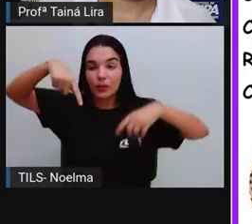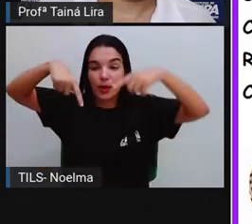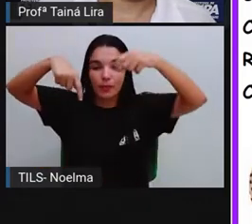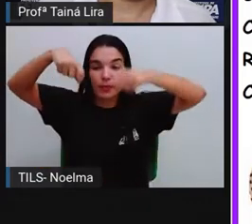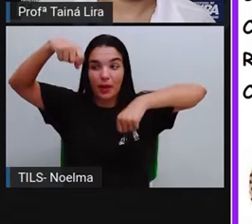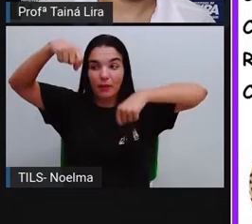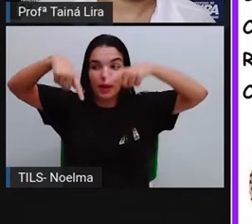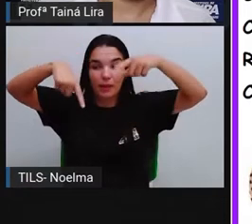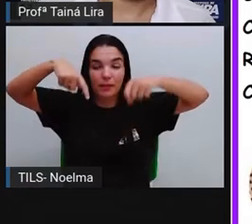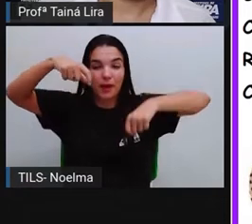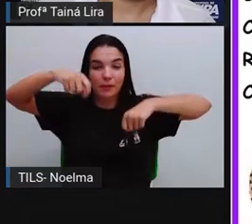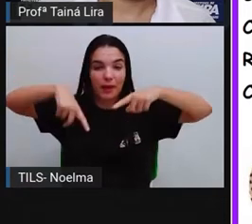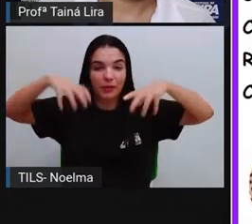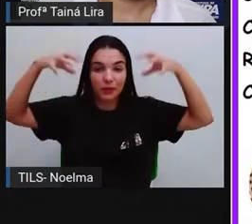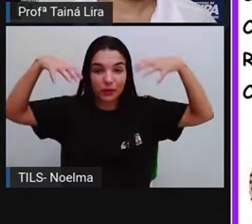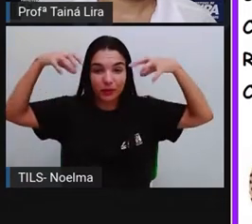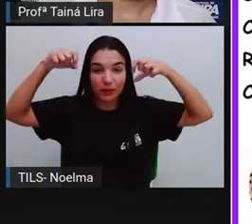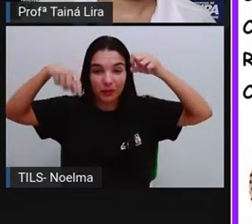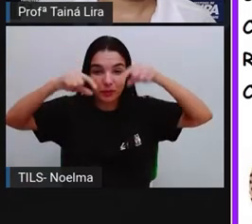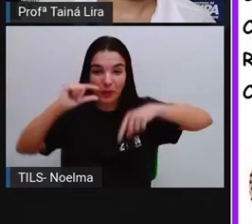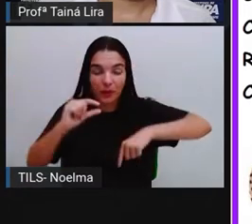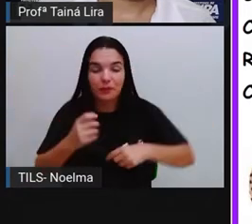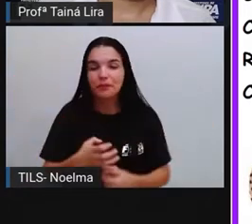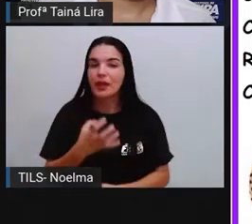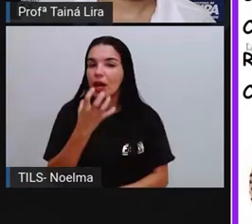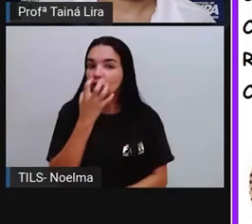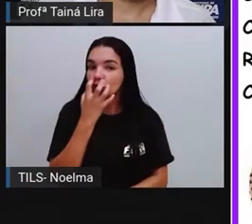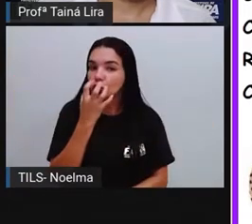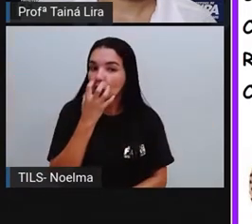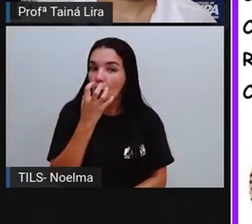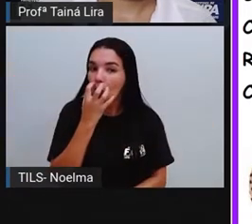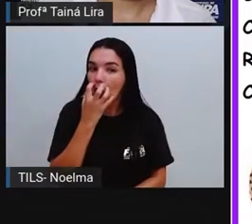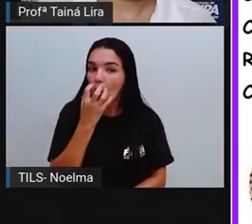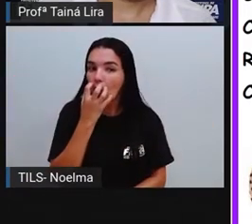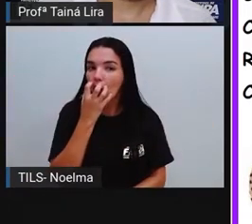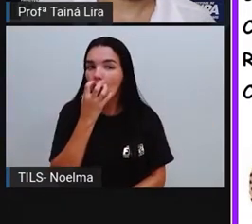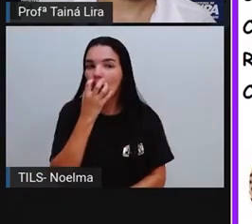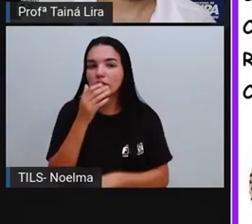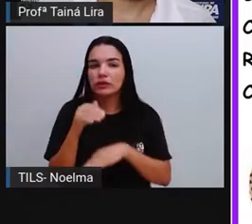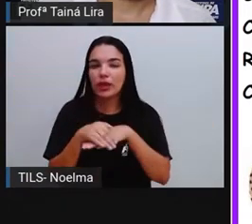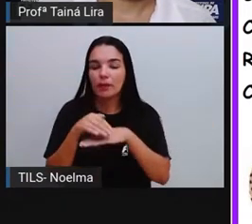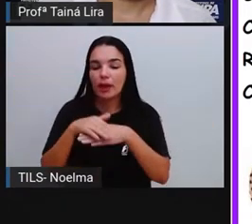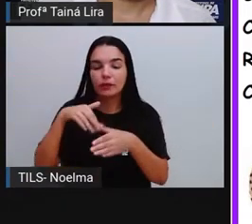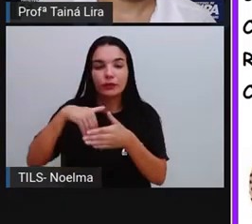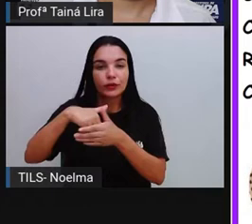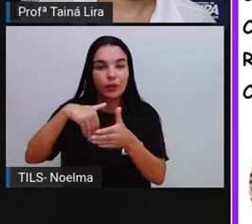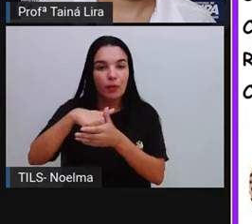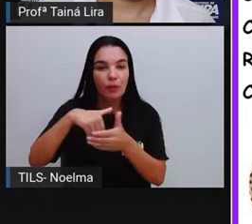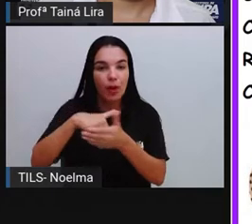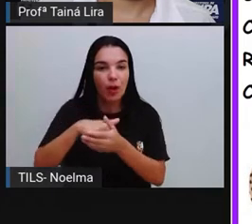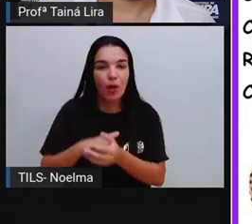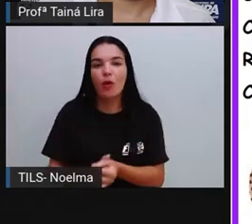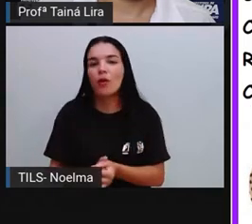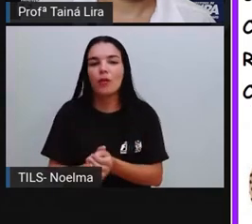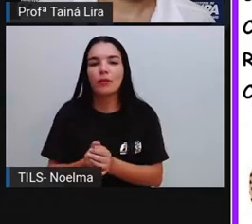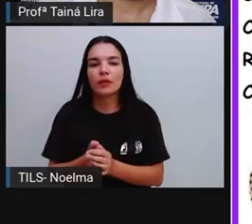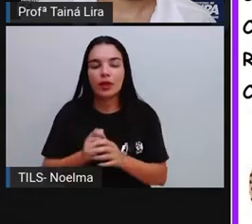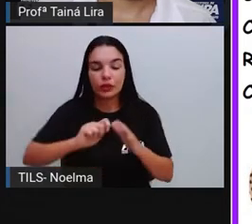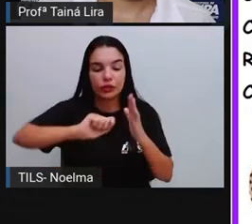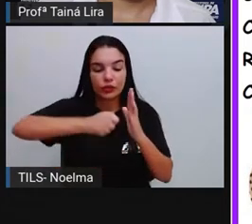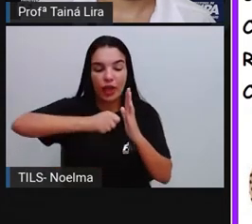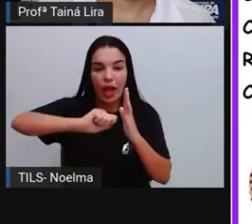Cachorro, Ó, Chiquinha, Chuteira, Recheio,